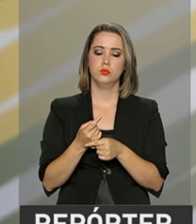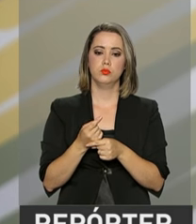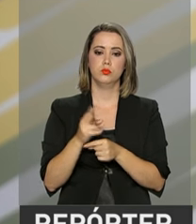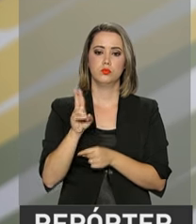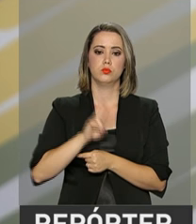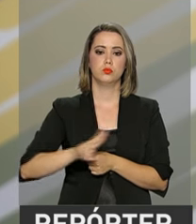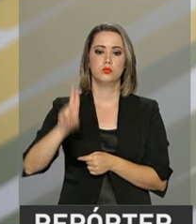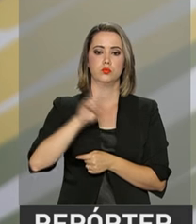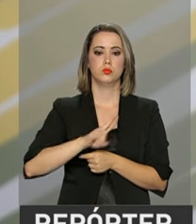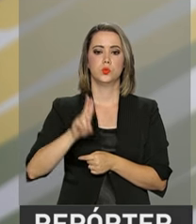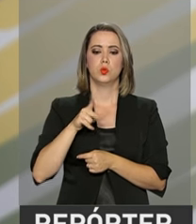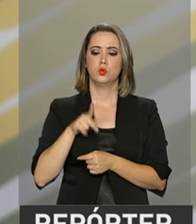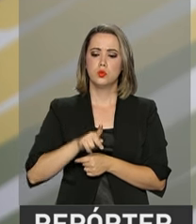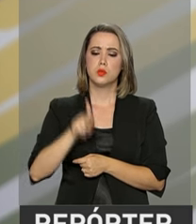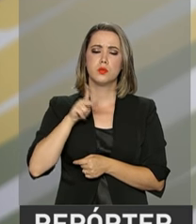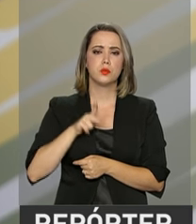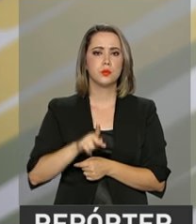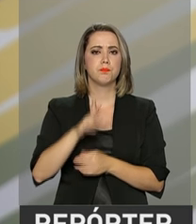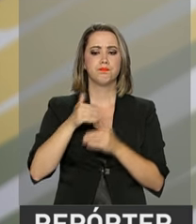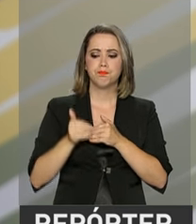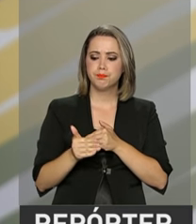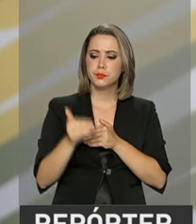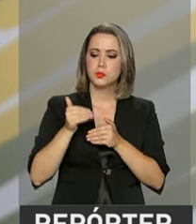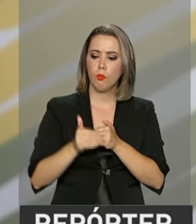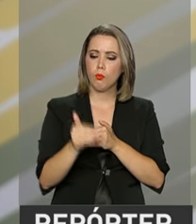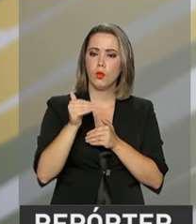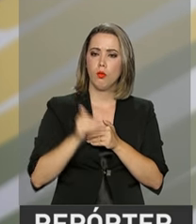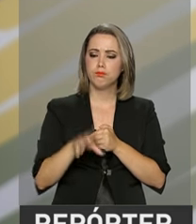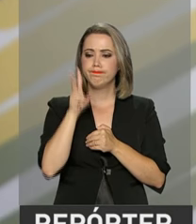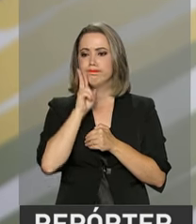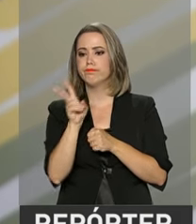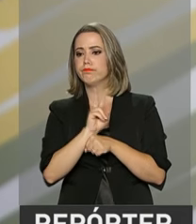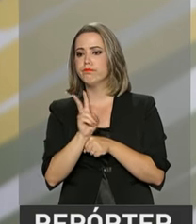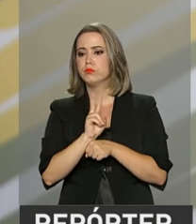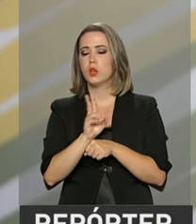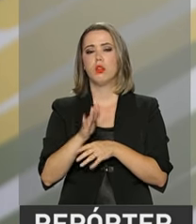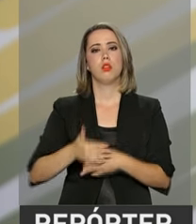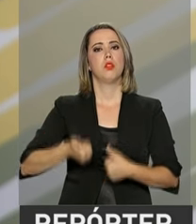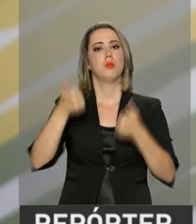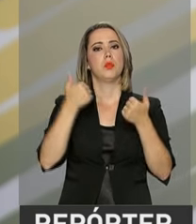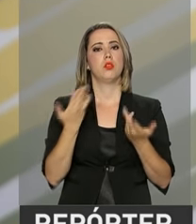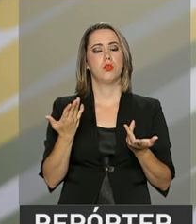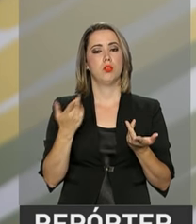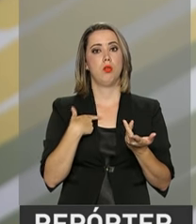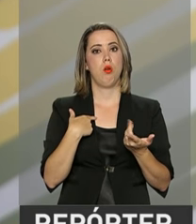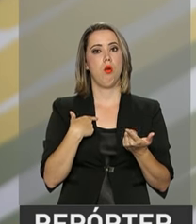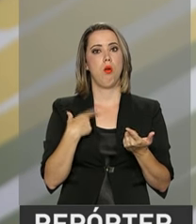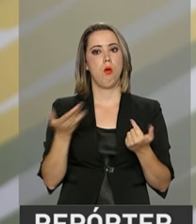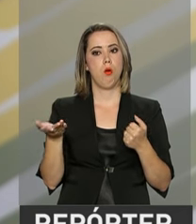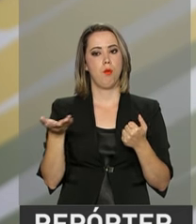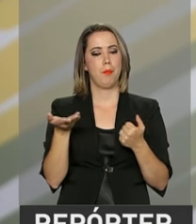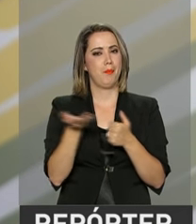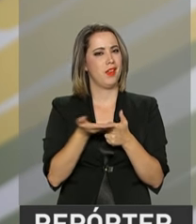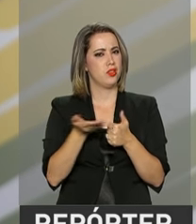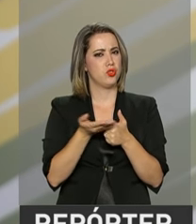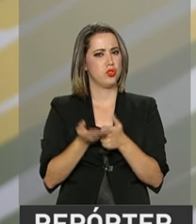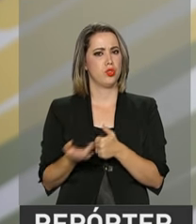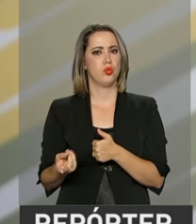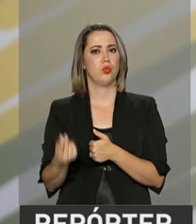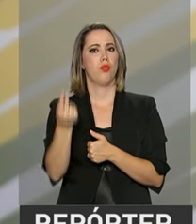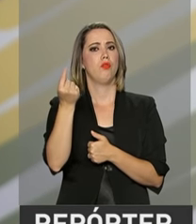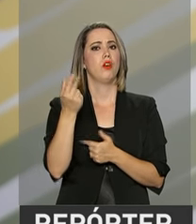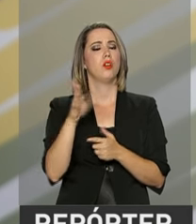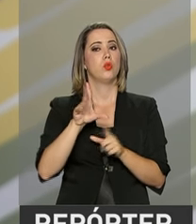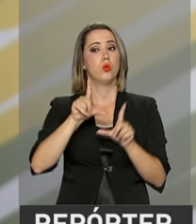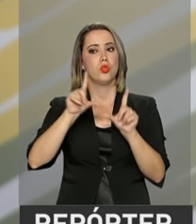utilização frequente e continuada dessa ferramenta, haja uma maior convergência dos preços e, portanto, uma redução